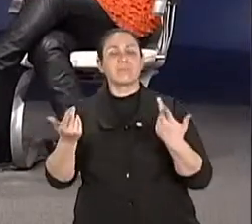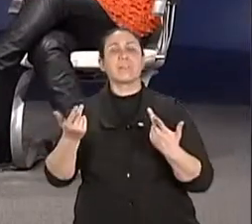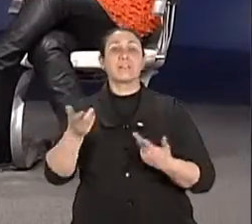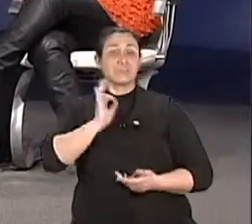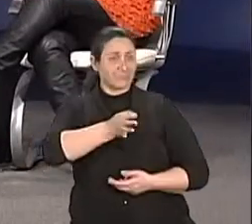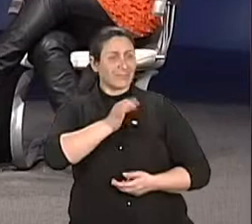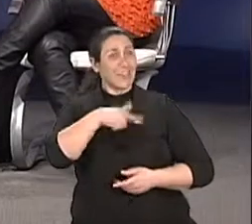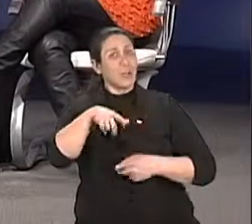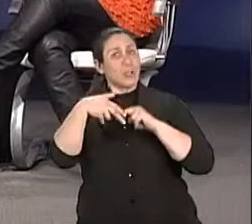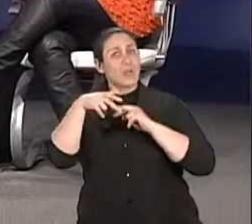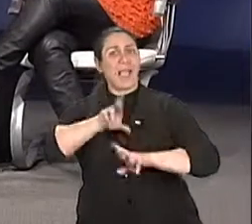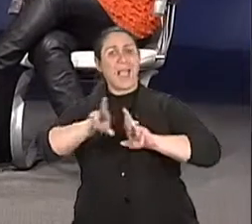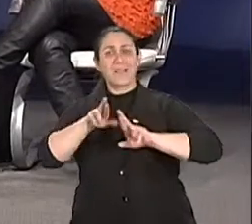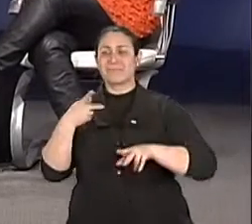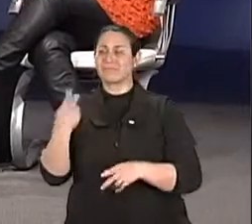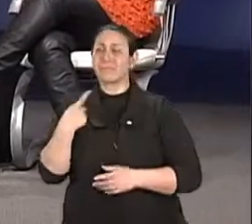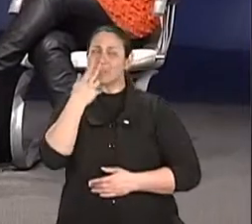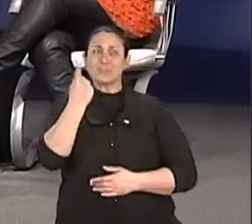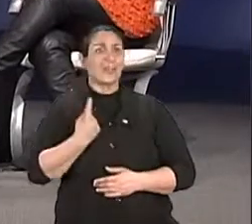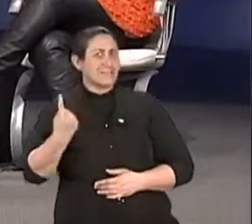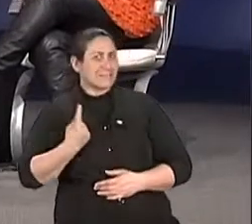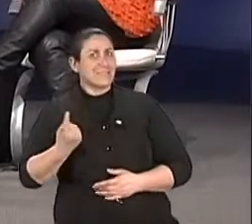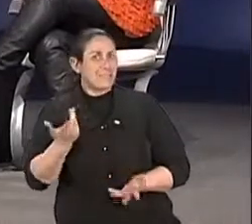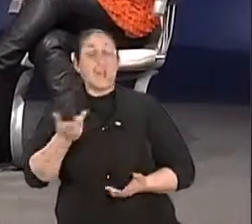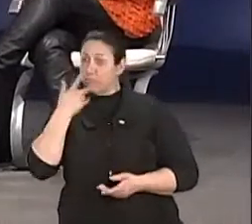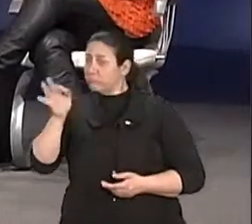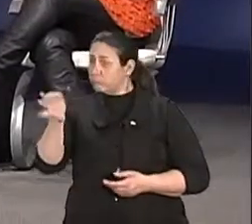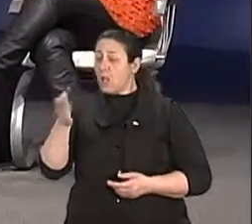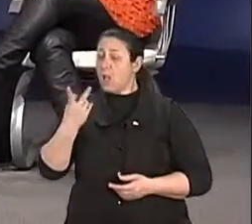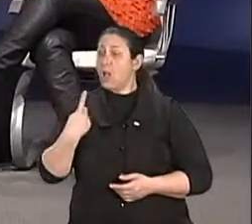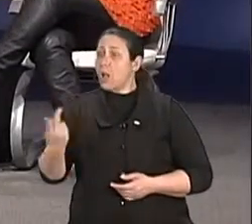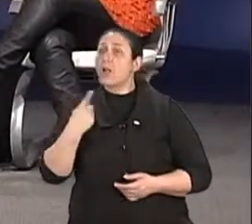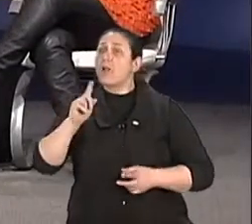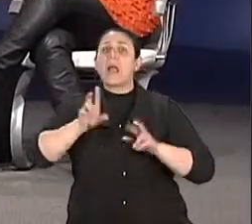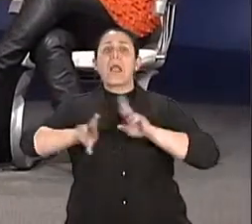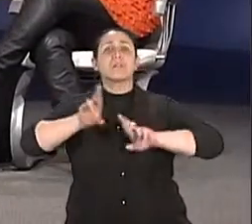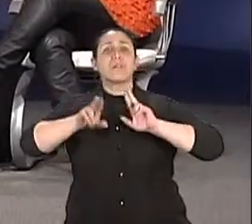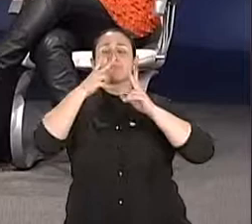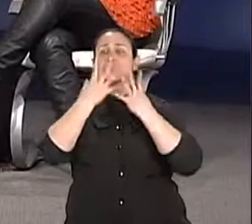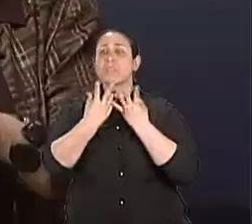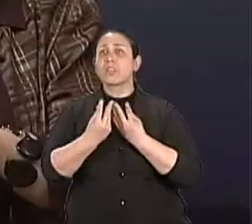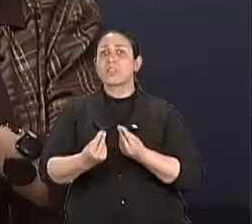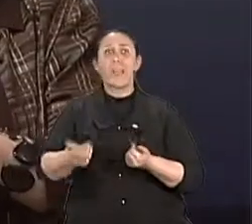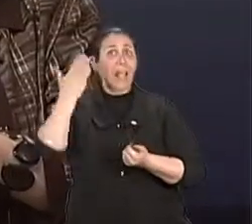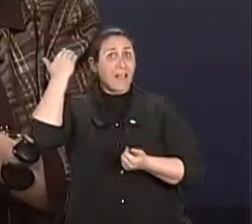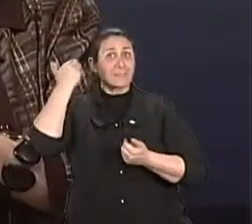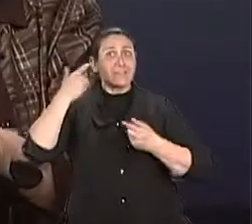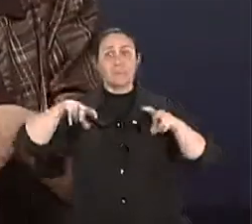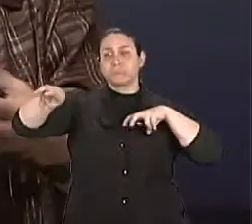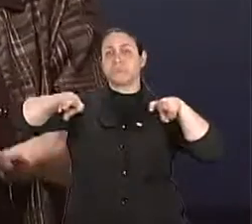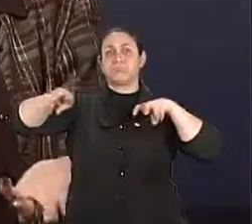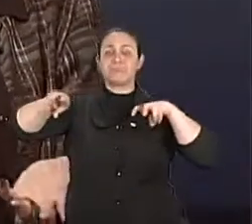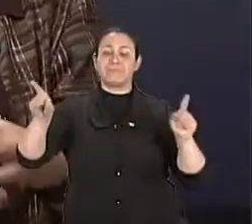fica com a solidão. Ah, aquela terceira pessoa invisível. terceira pessoa. E que é forte, né? É muito forte. Daí a relação